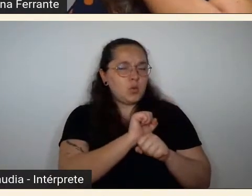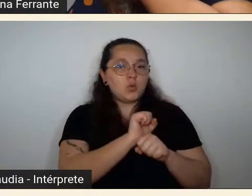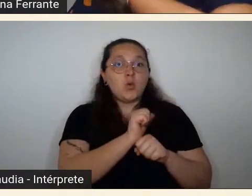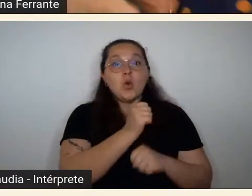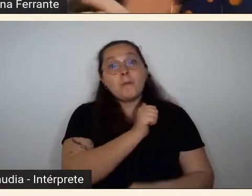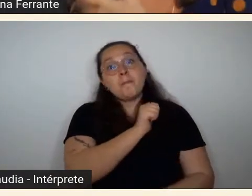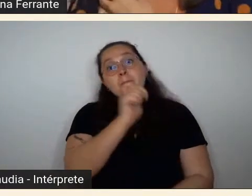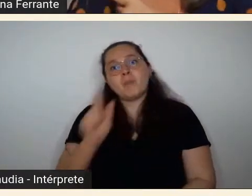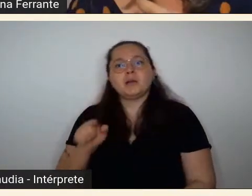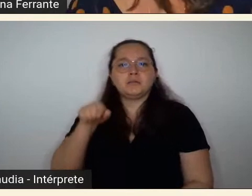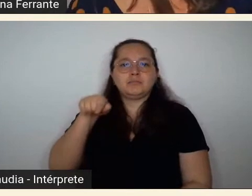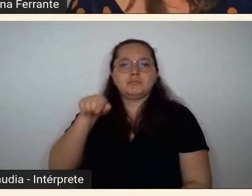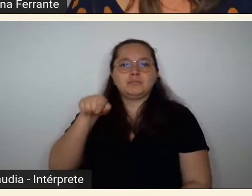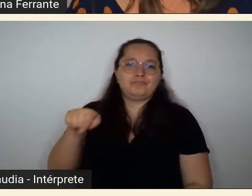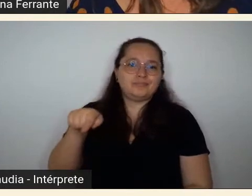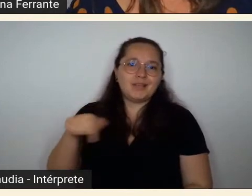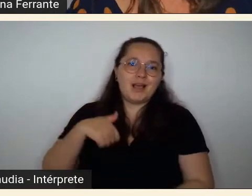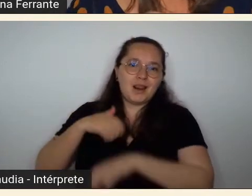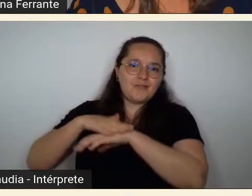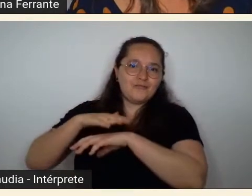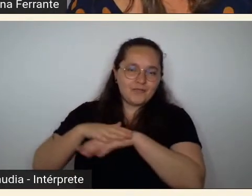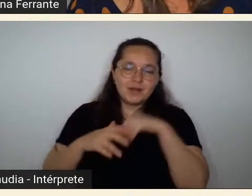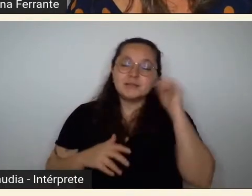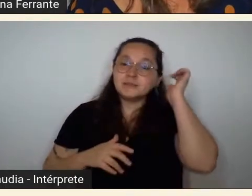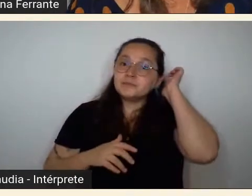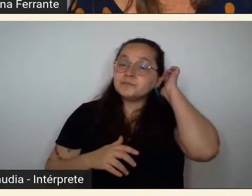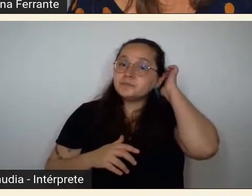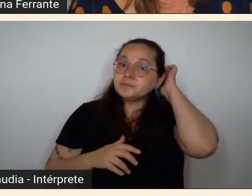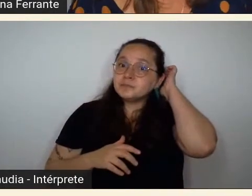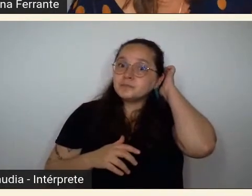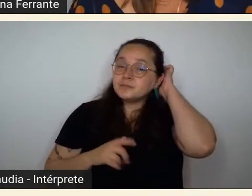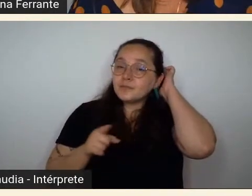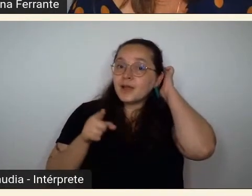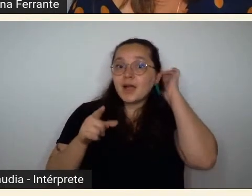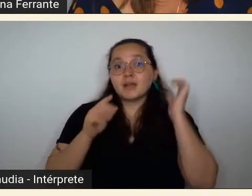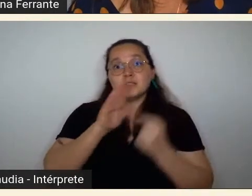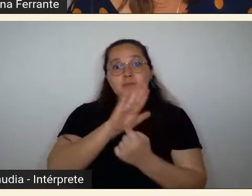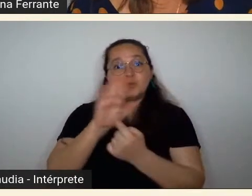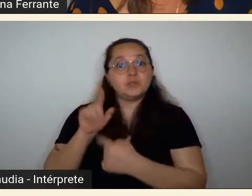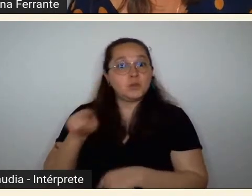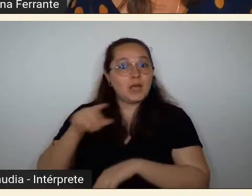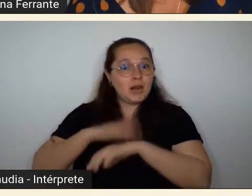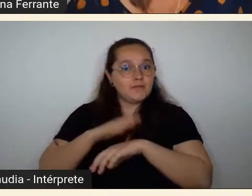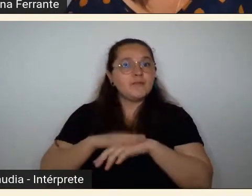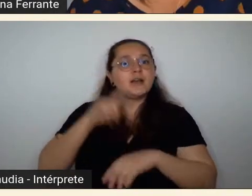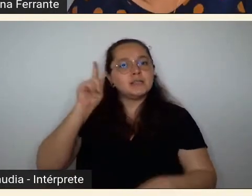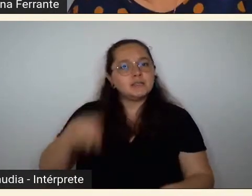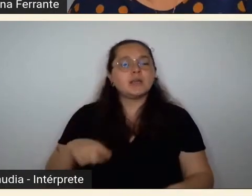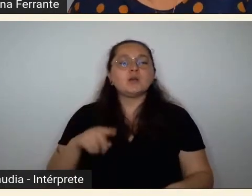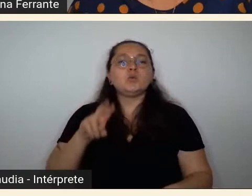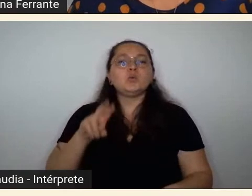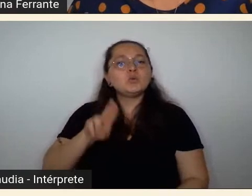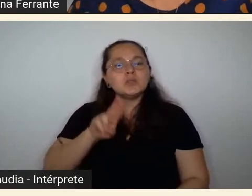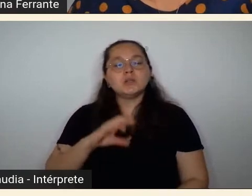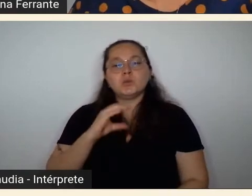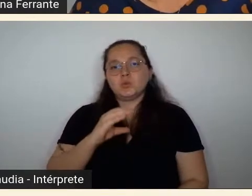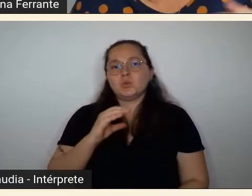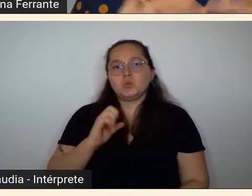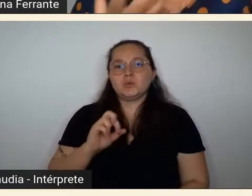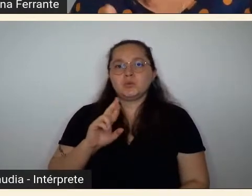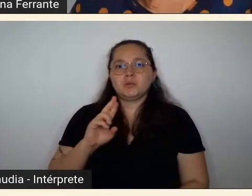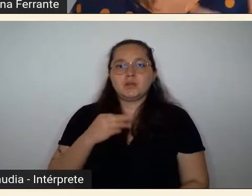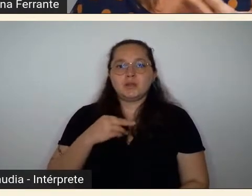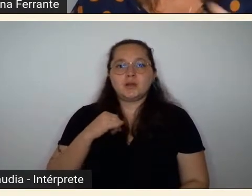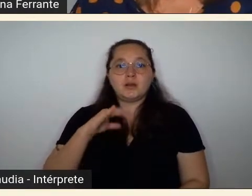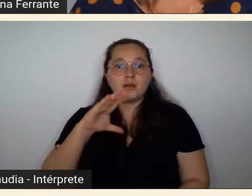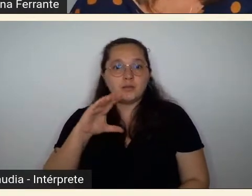outras exposições que ela faz ela o faz como ceramista né então enfim